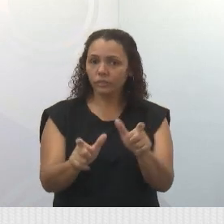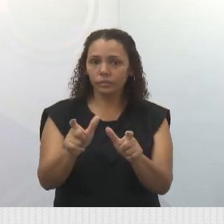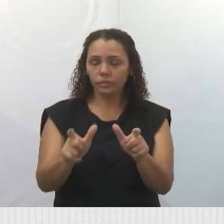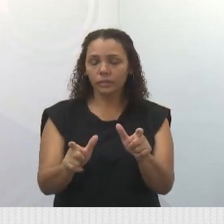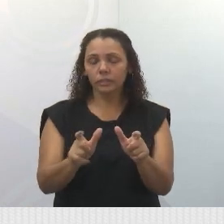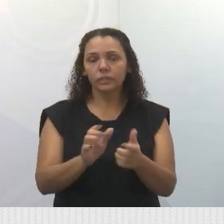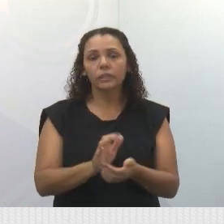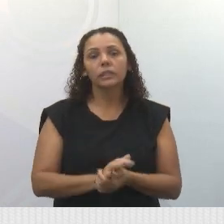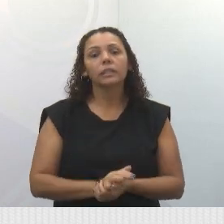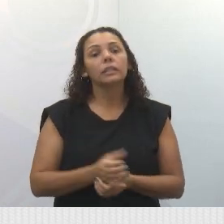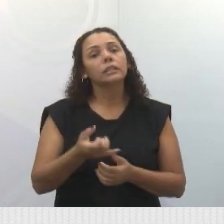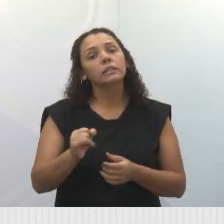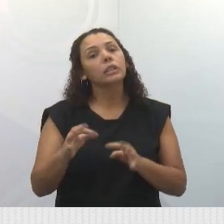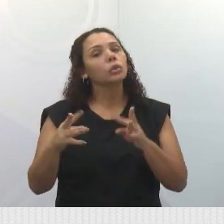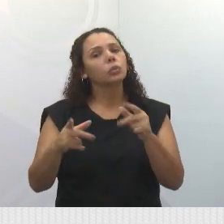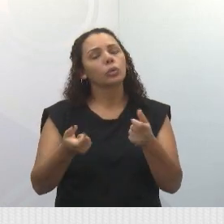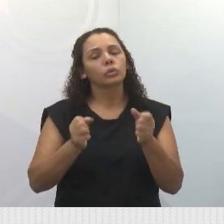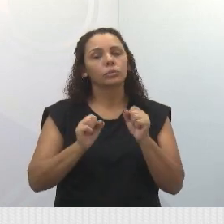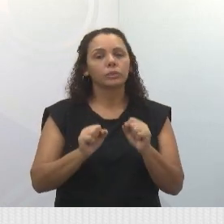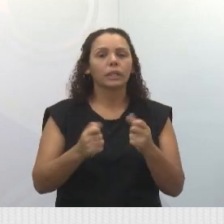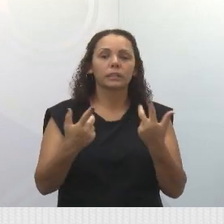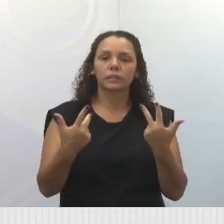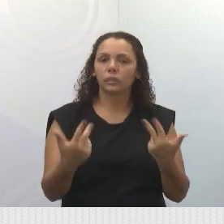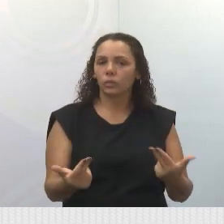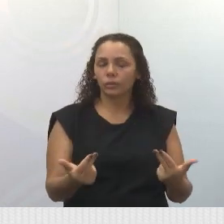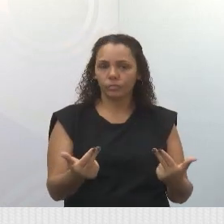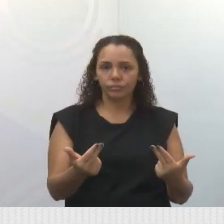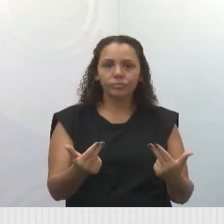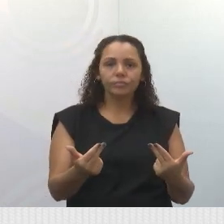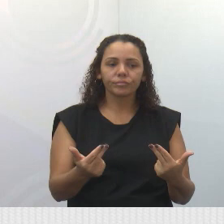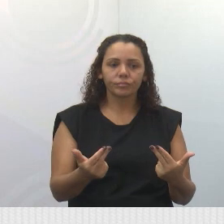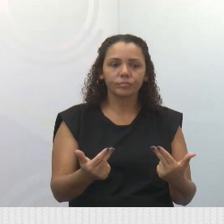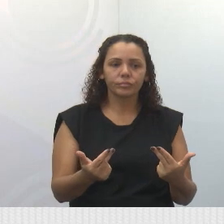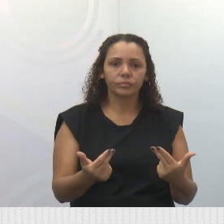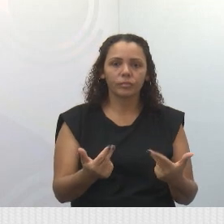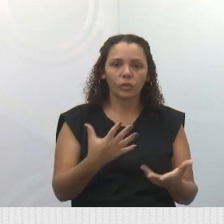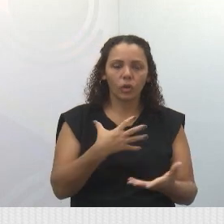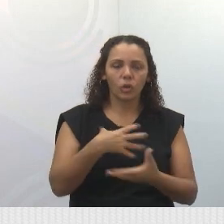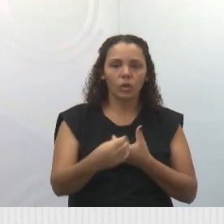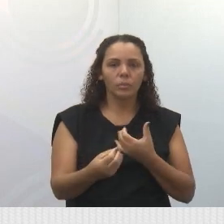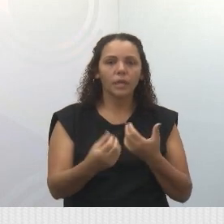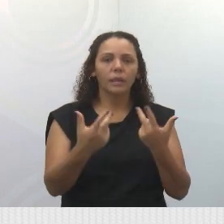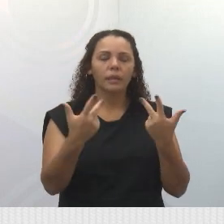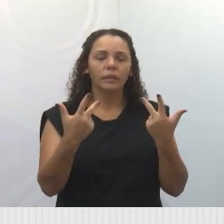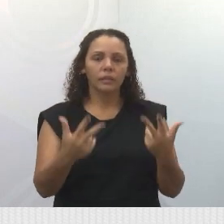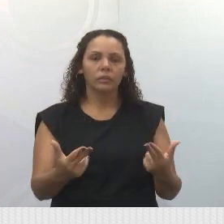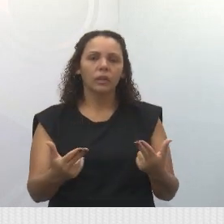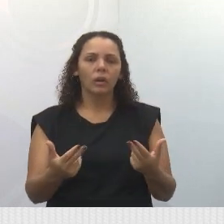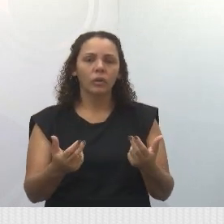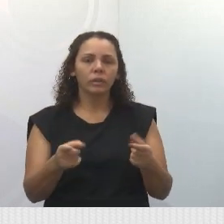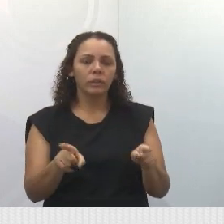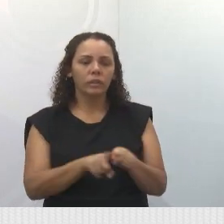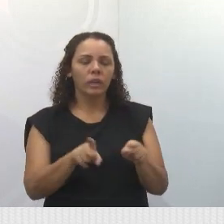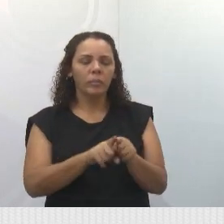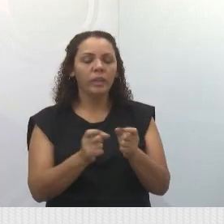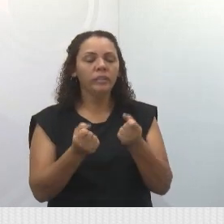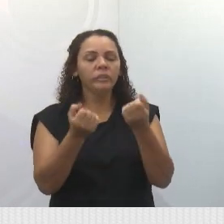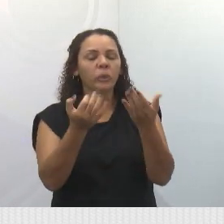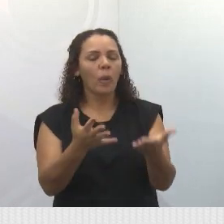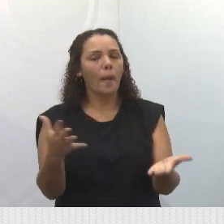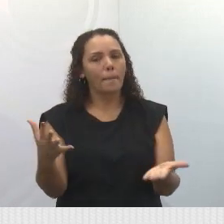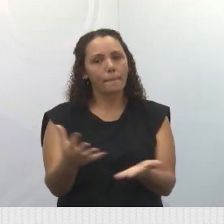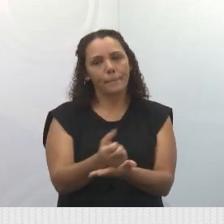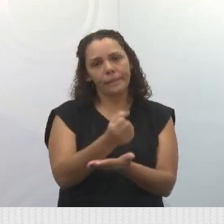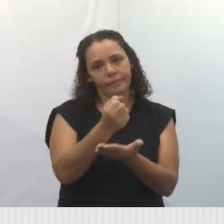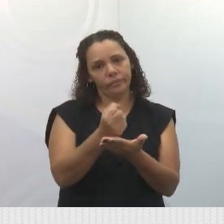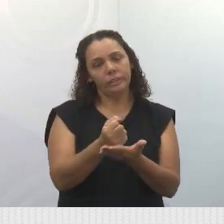se todos pudessem também seguir um exemplo da gente, no sentido de doar para salvar vidas,